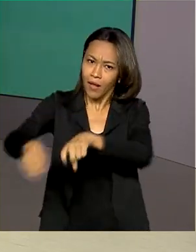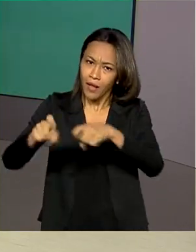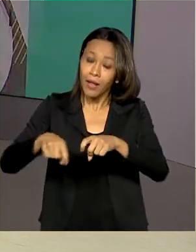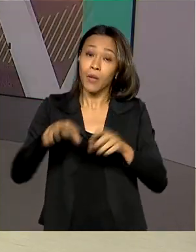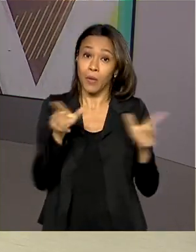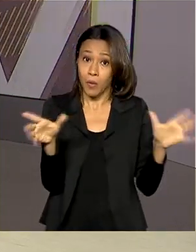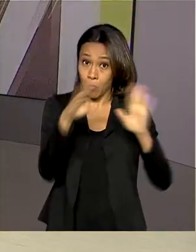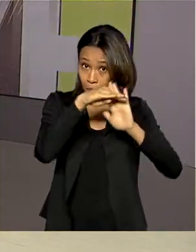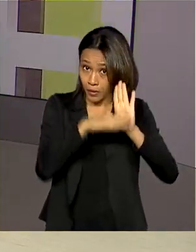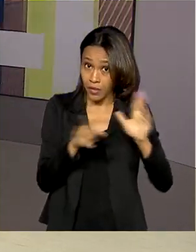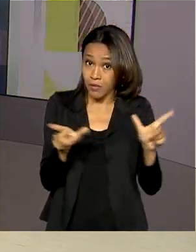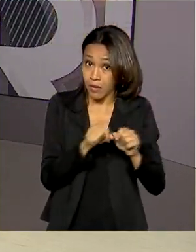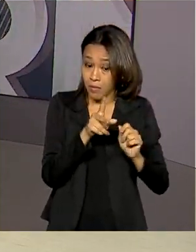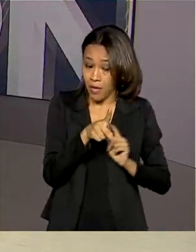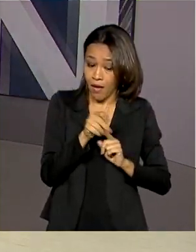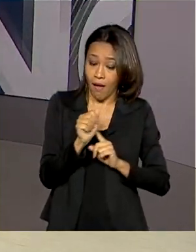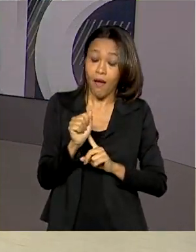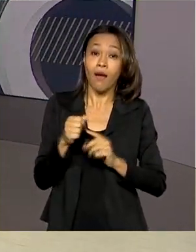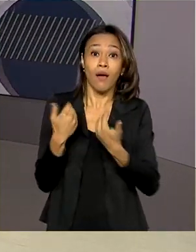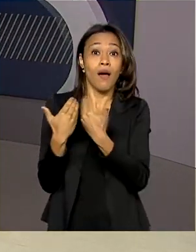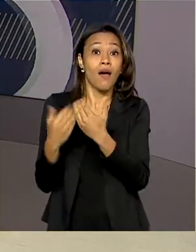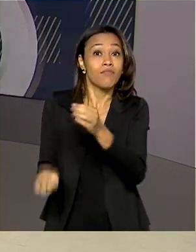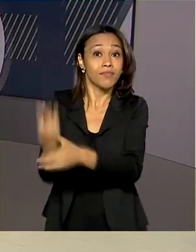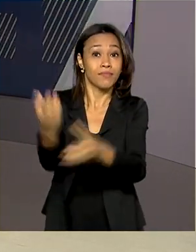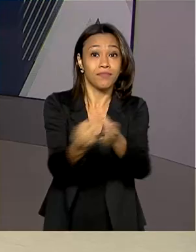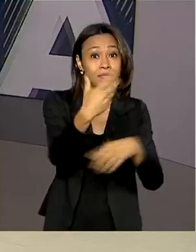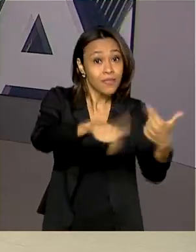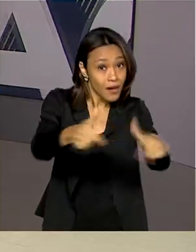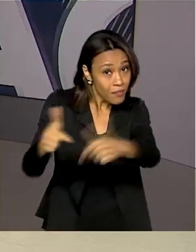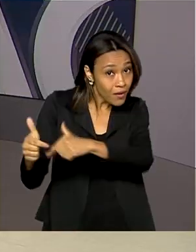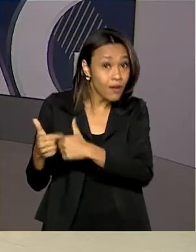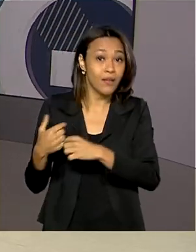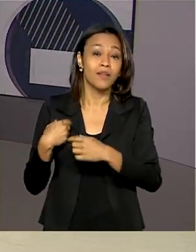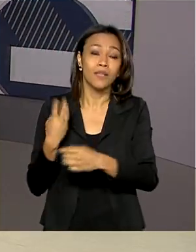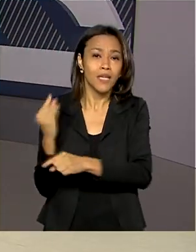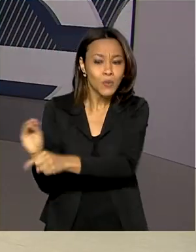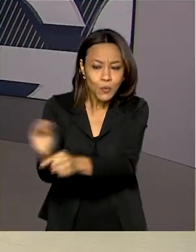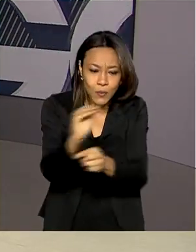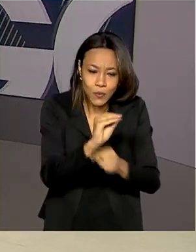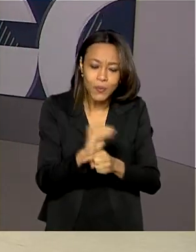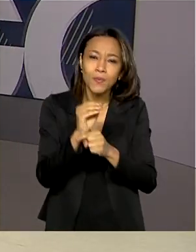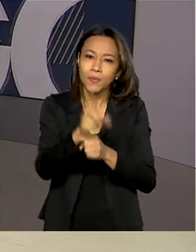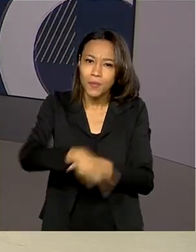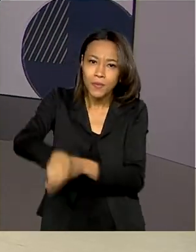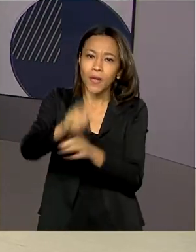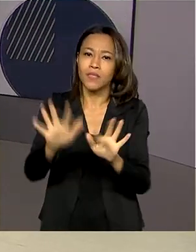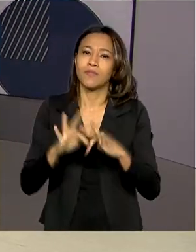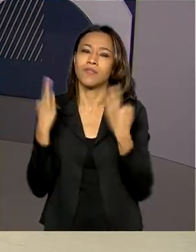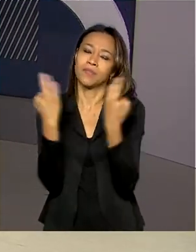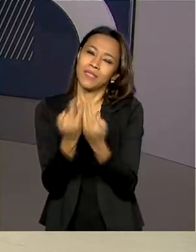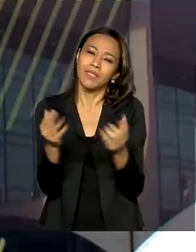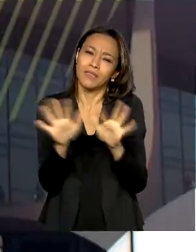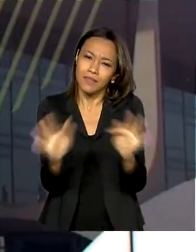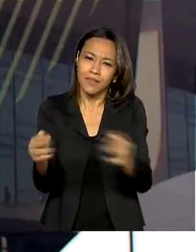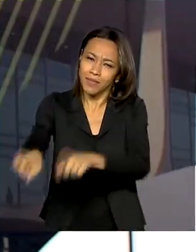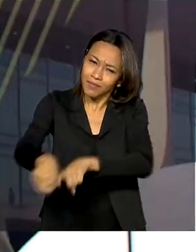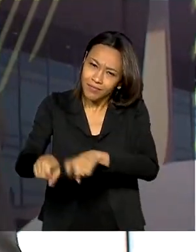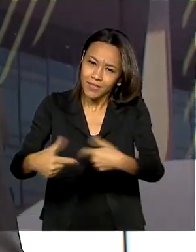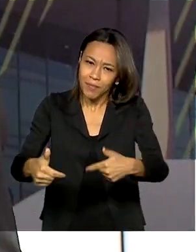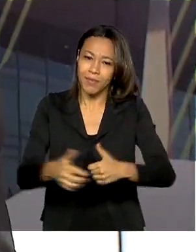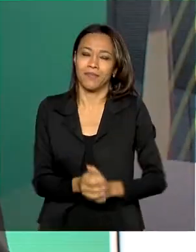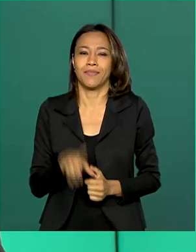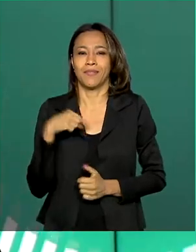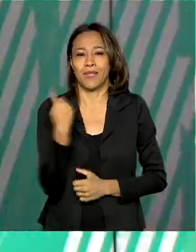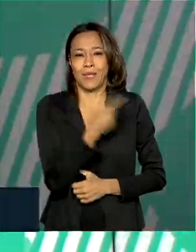a segurança alimentar local, ainda gera emprego, renda e sustentabilidade para as famílias dos pequenos e médios agricultores. A